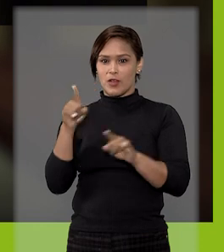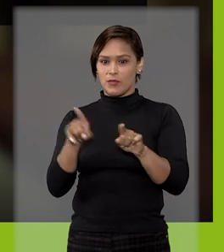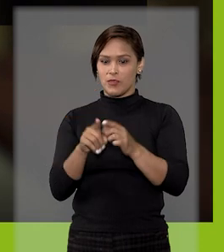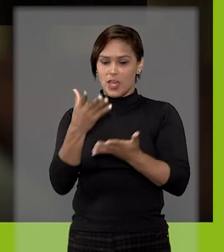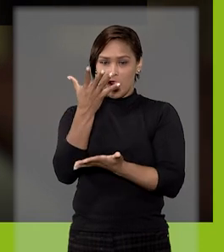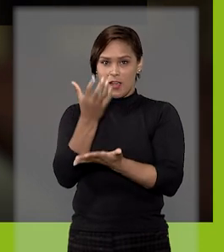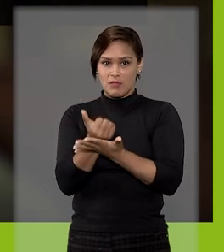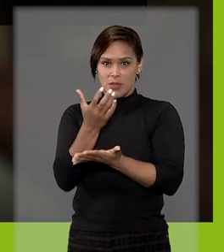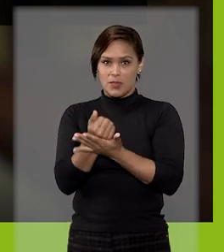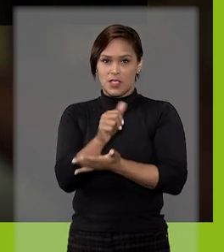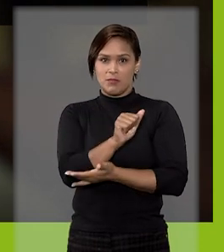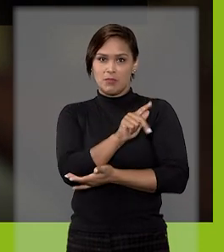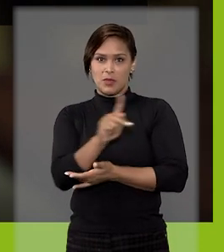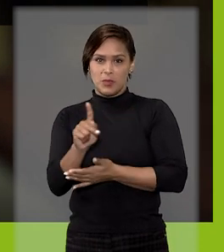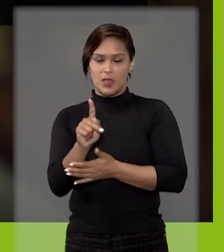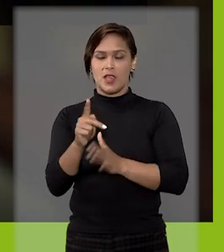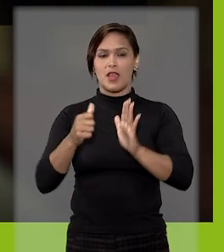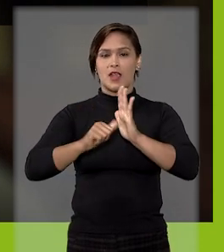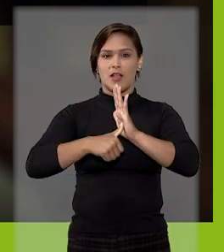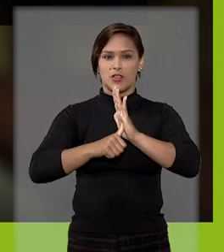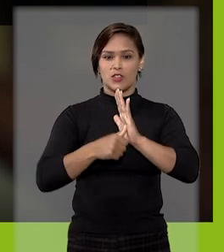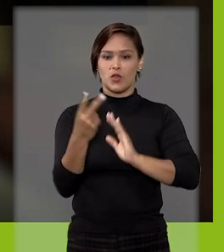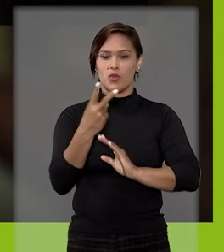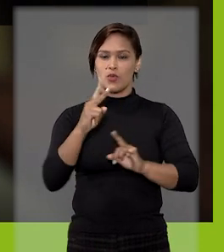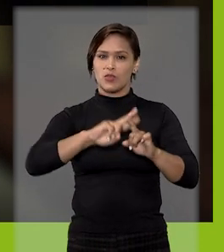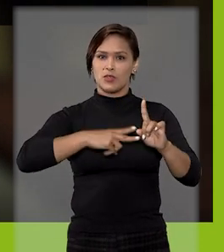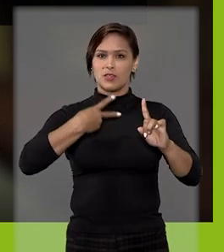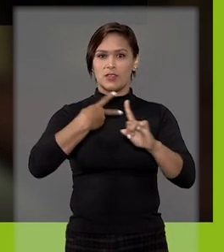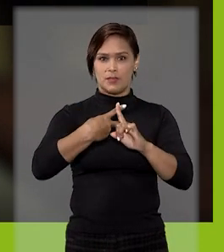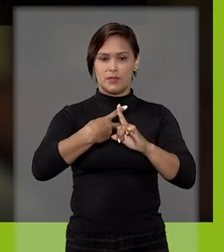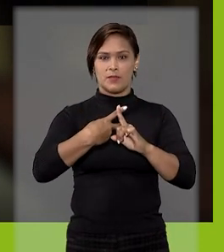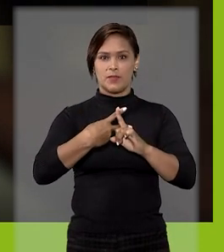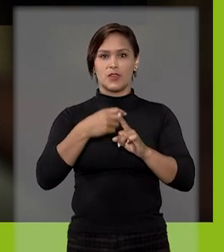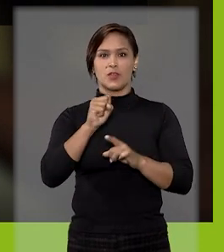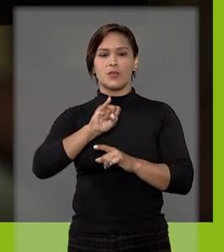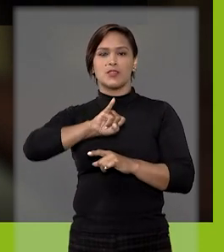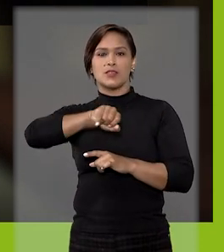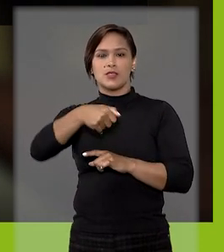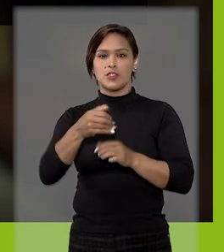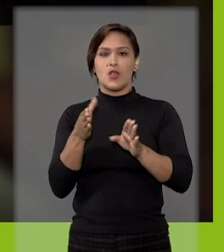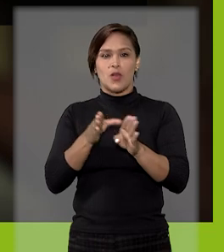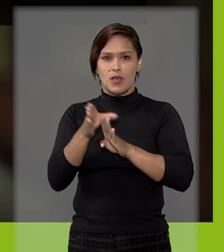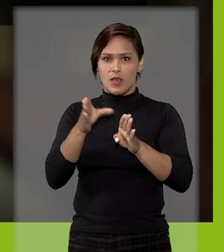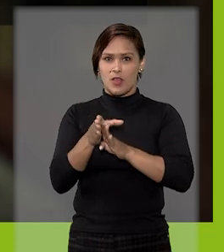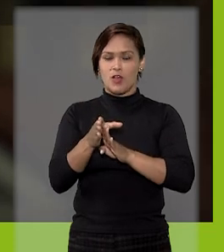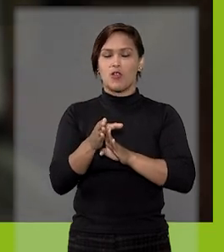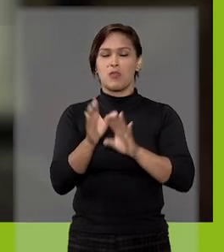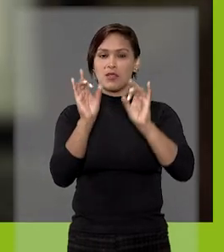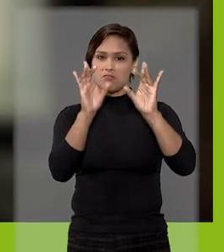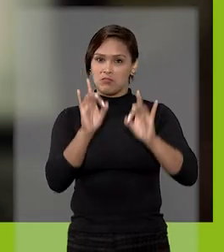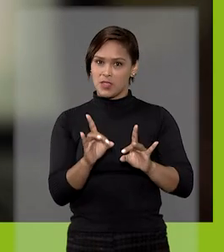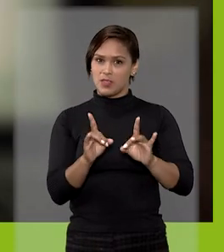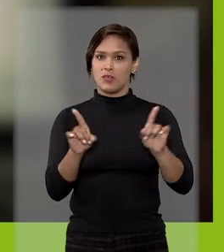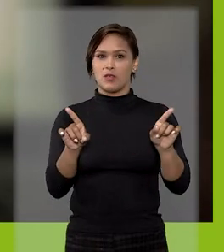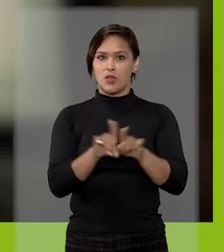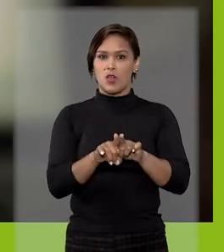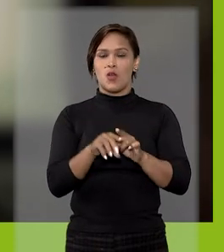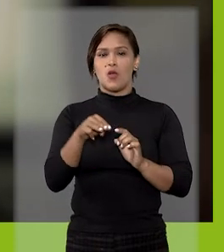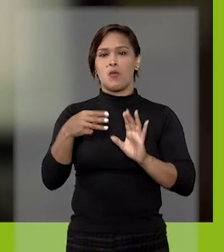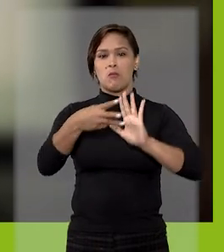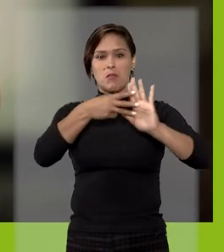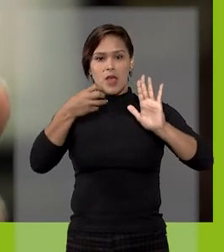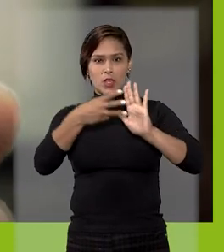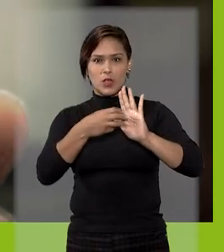um aplicativo destinado à autenticação em duas etapas. O STJ recomenda preferencialmente o Microsoft